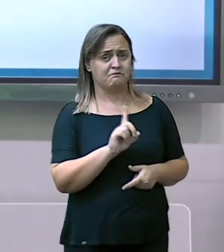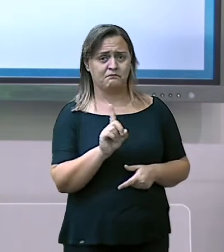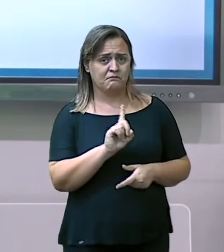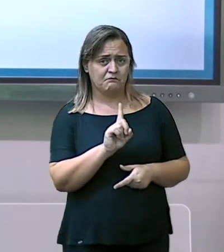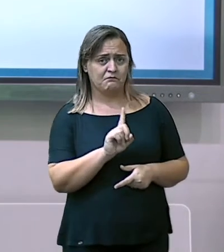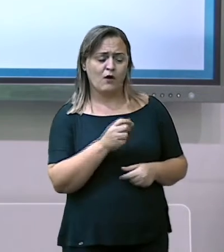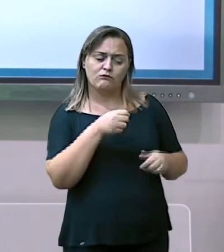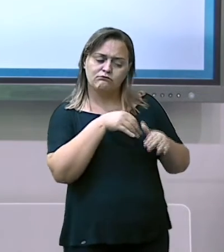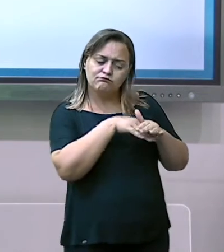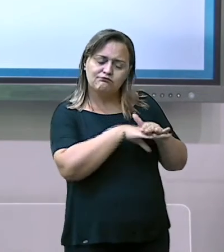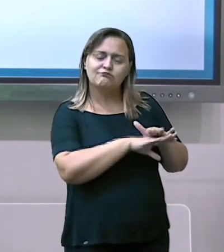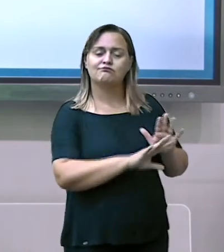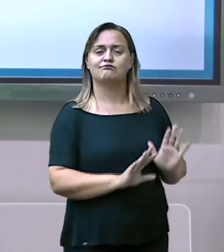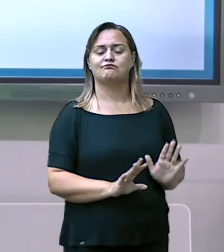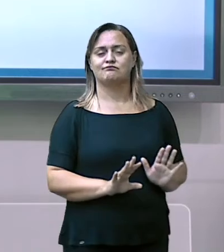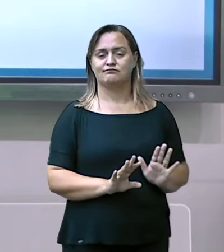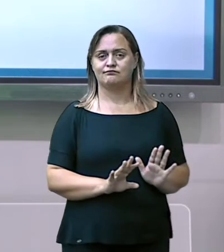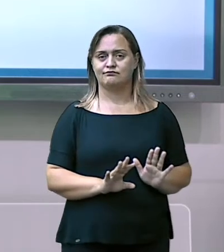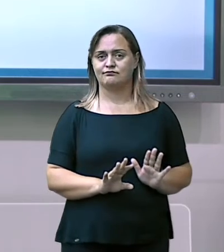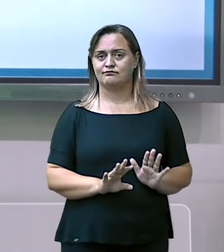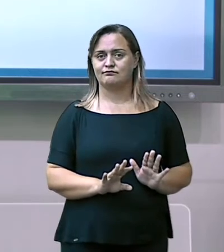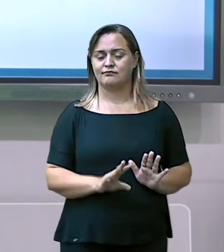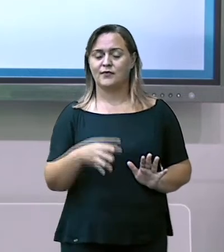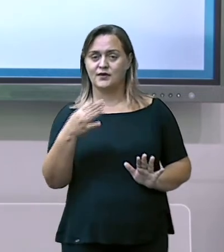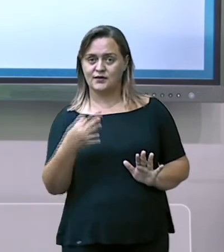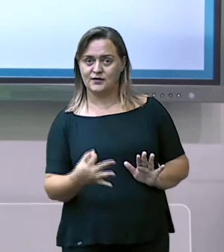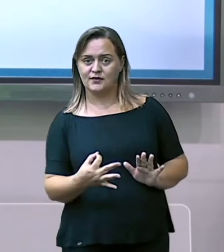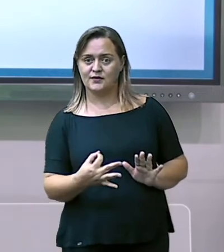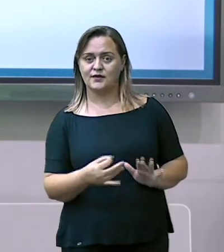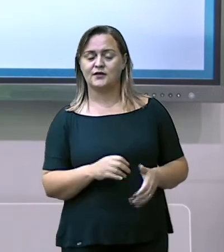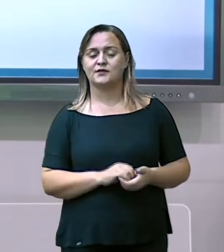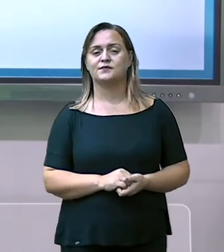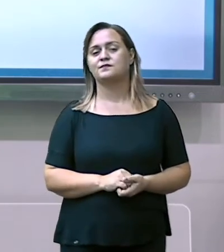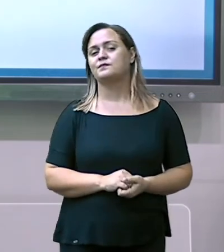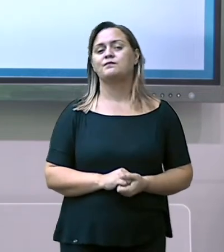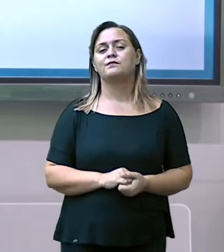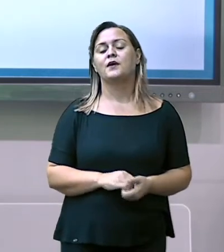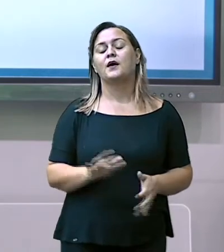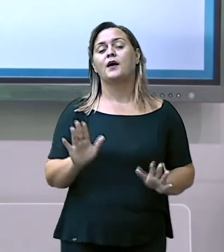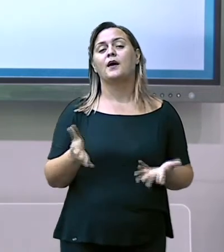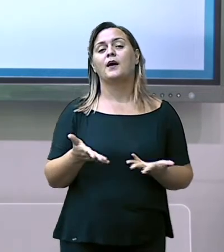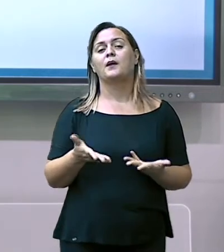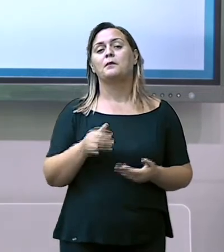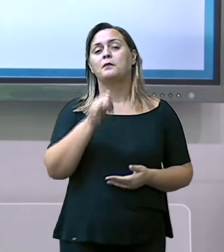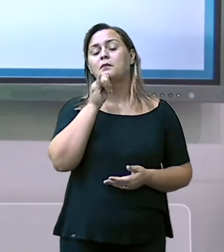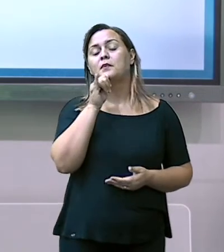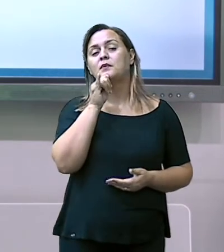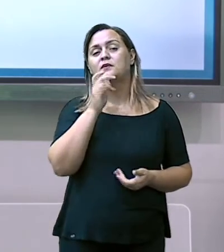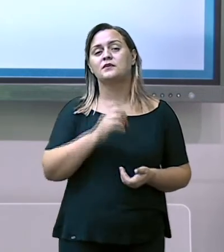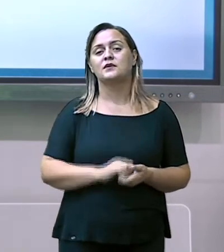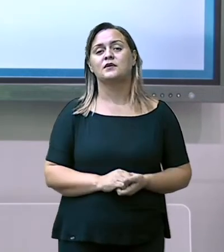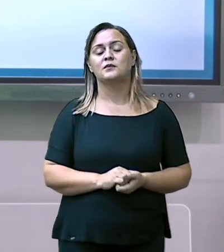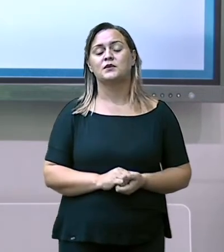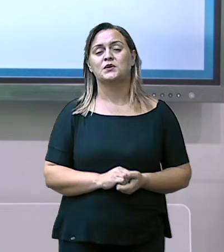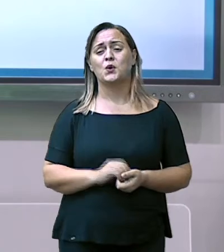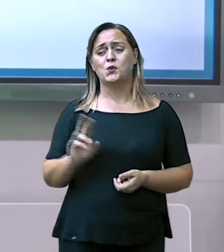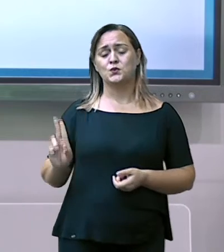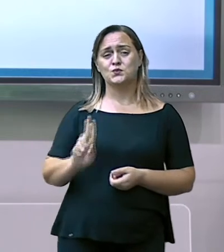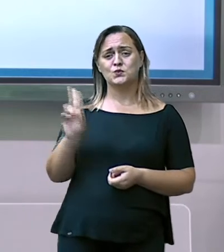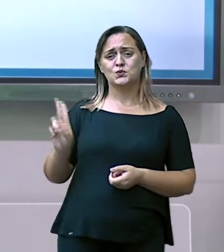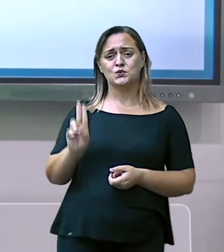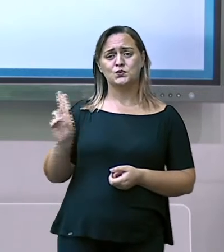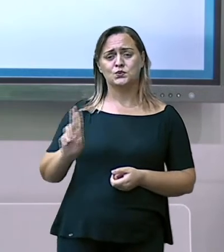usar países, usar ilhas para fazer teste nuclear,